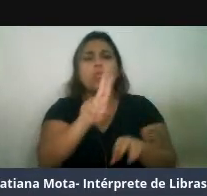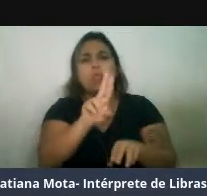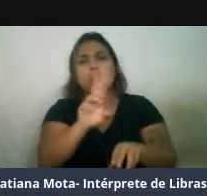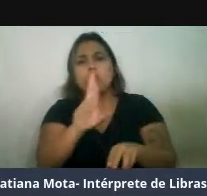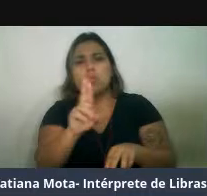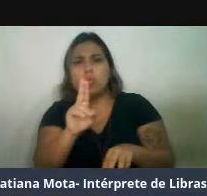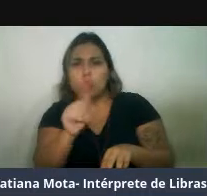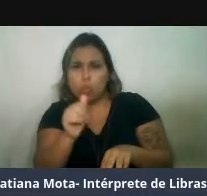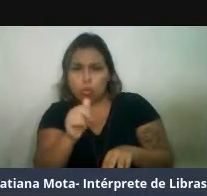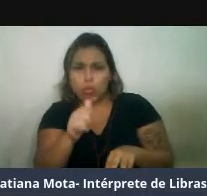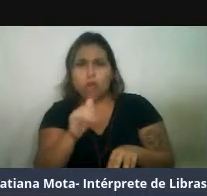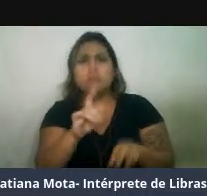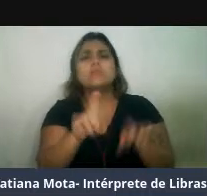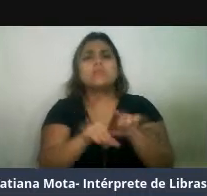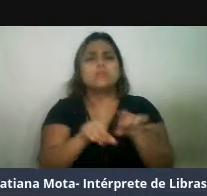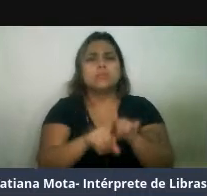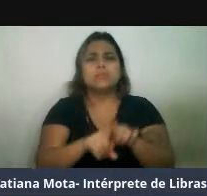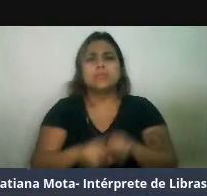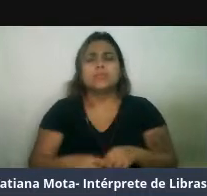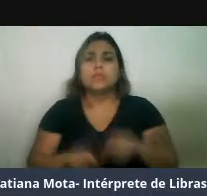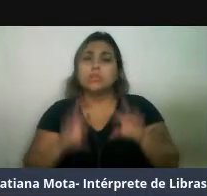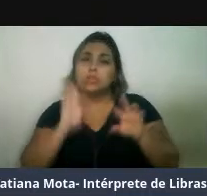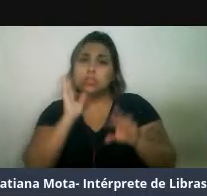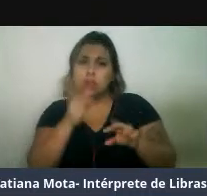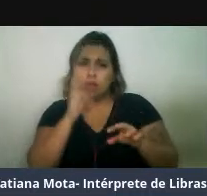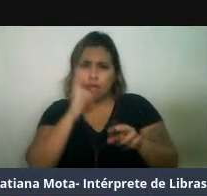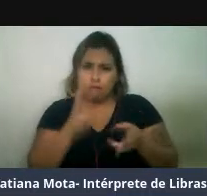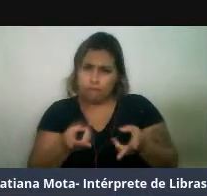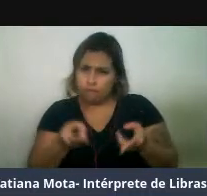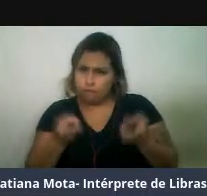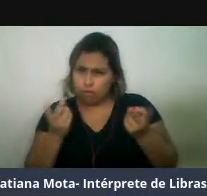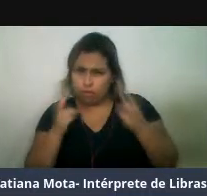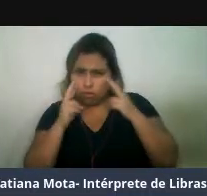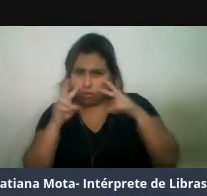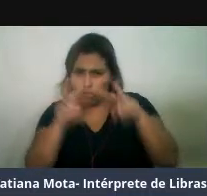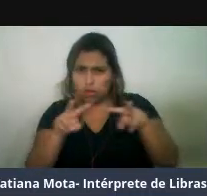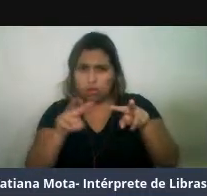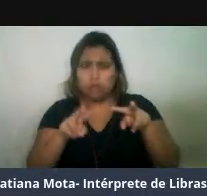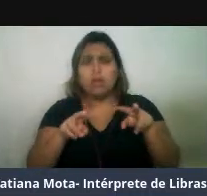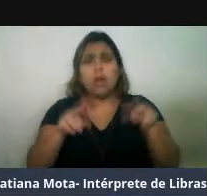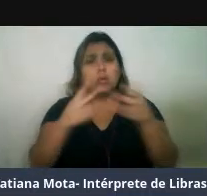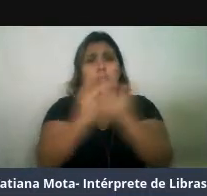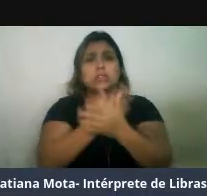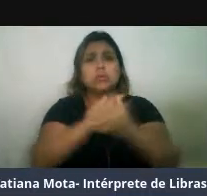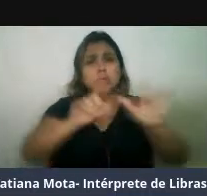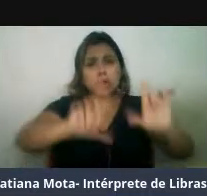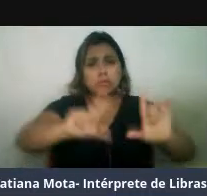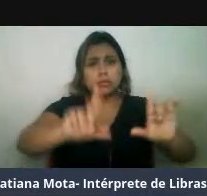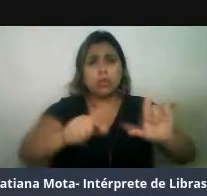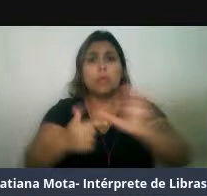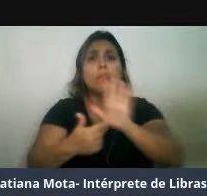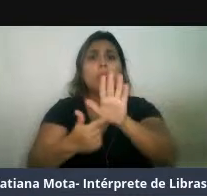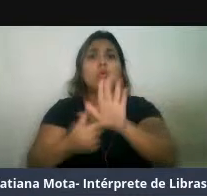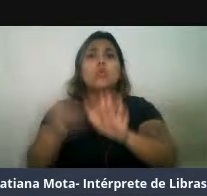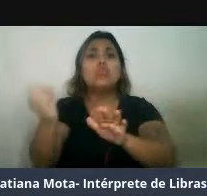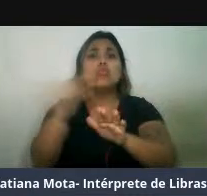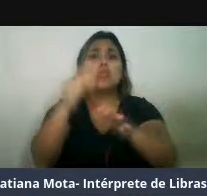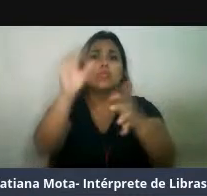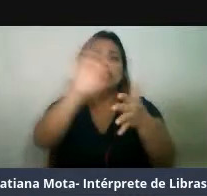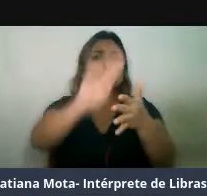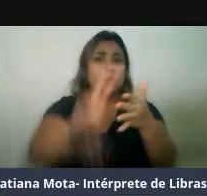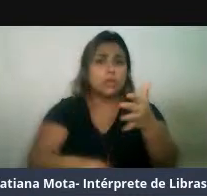veiculadas na mídia, talvez vocês tenham acompanhado, sobre uma nova espécie de baleia, que está sendo, foi